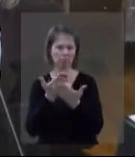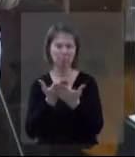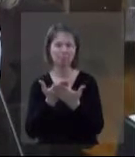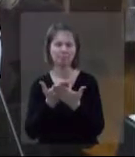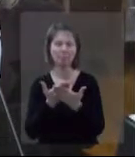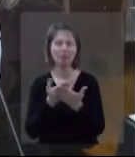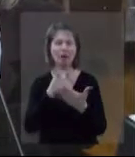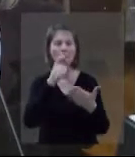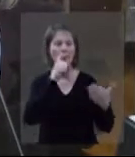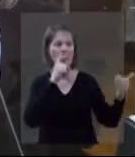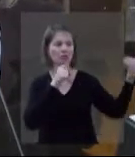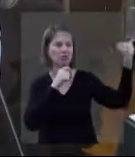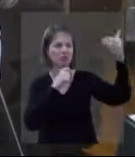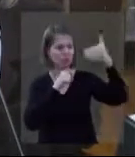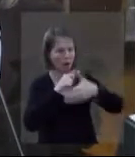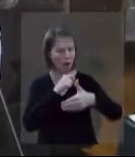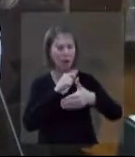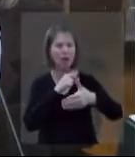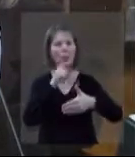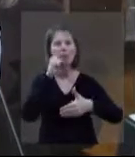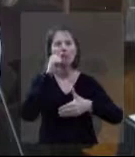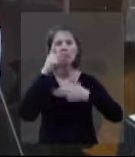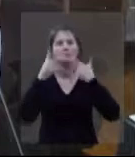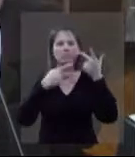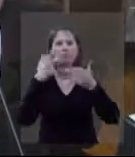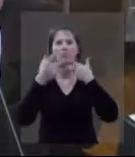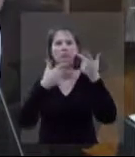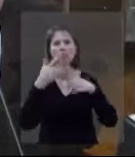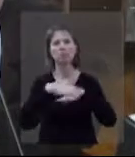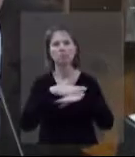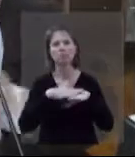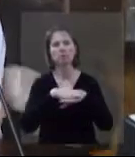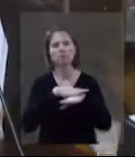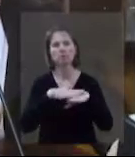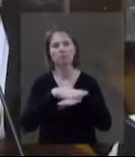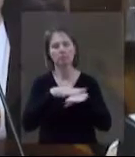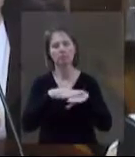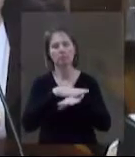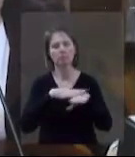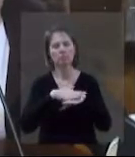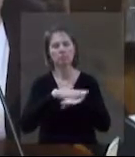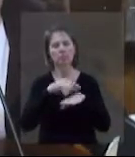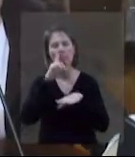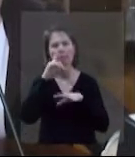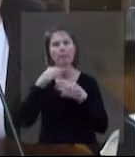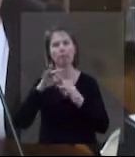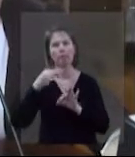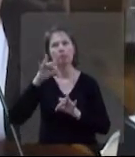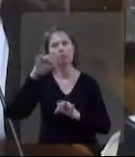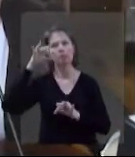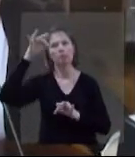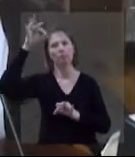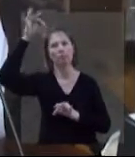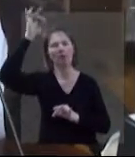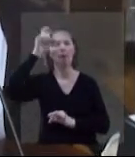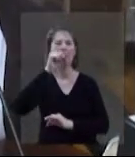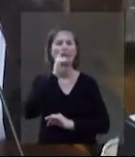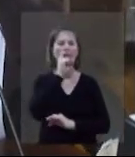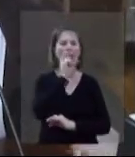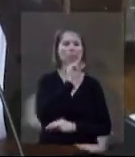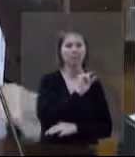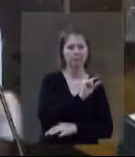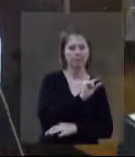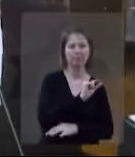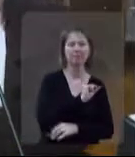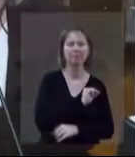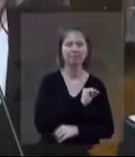sozinha, porque os filhos na escola, quando o marido chega, que é natural isso, ela quer conversar. Então minha mãe sempre falou mais que o meu pai, isso também diz que cientificamente